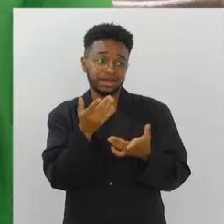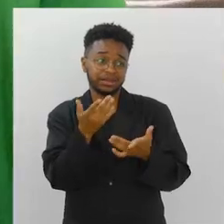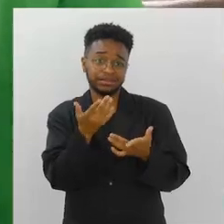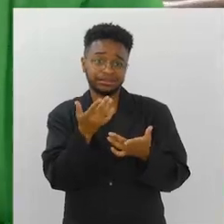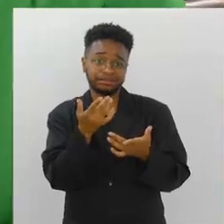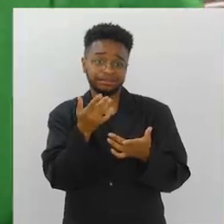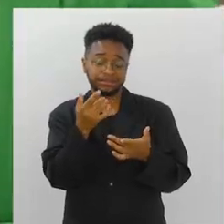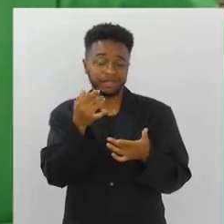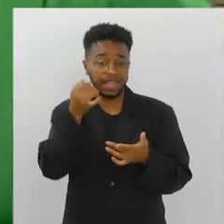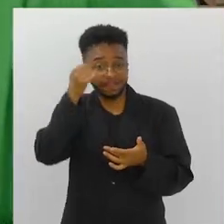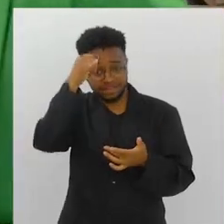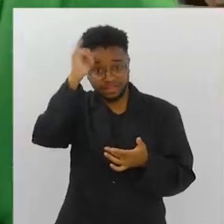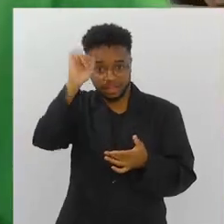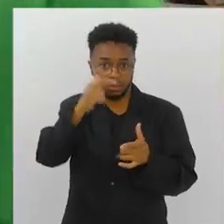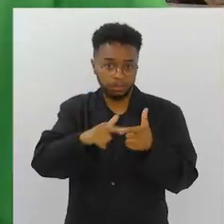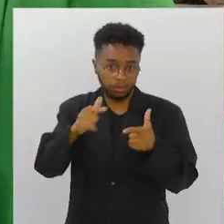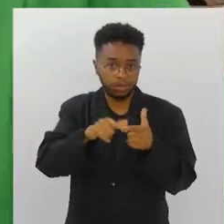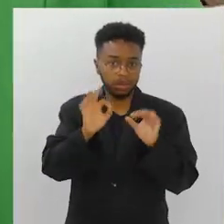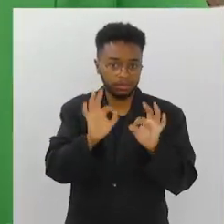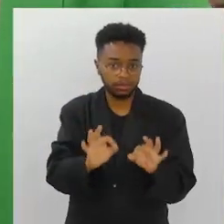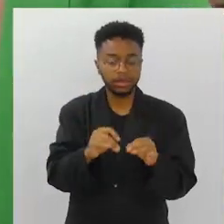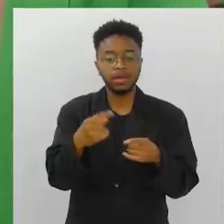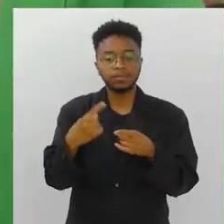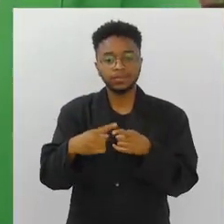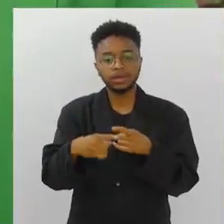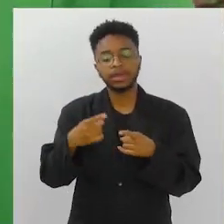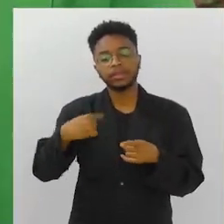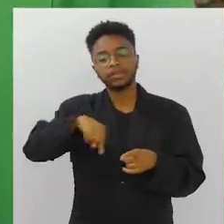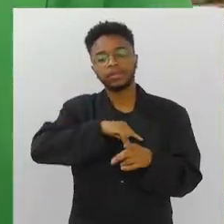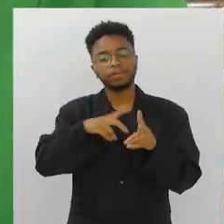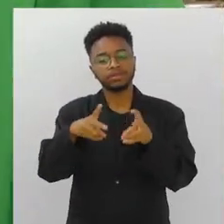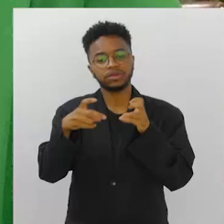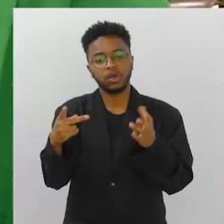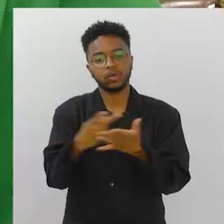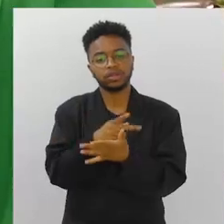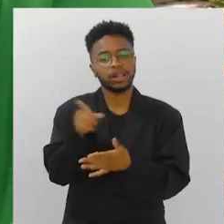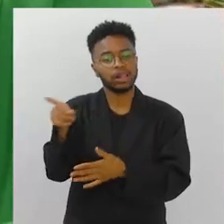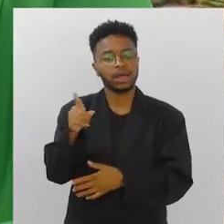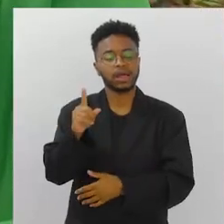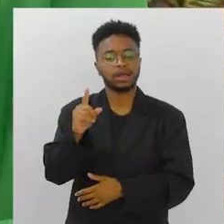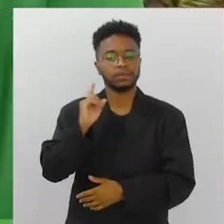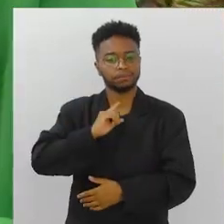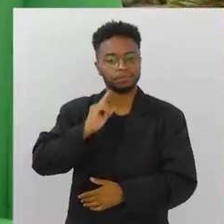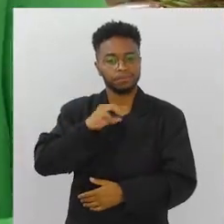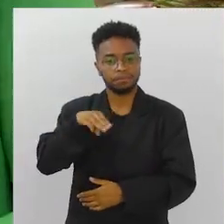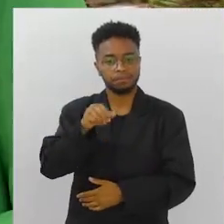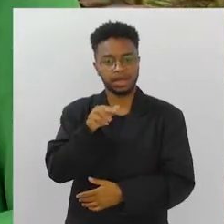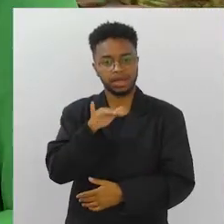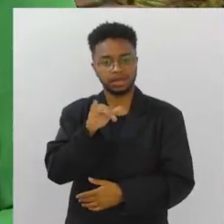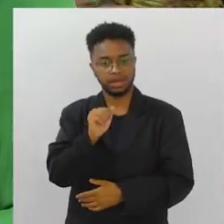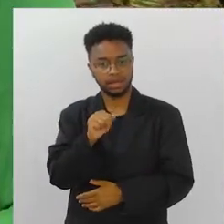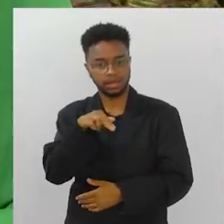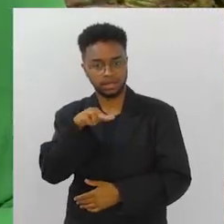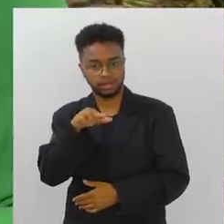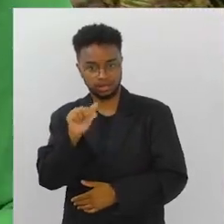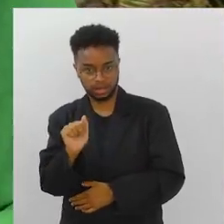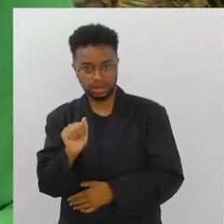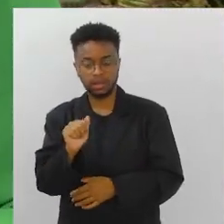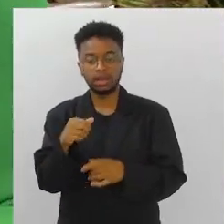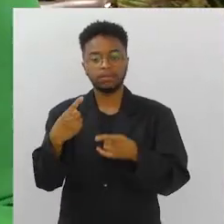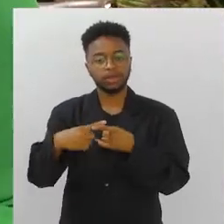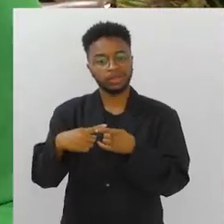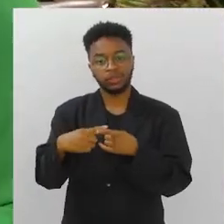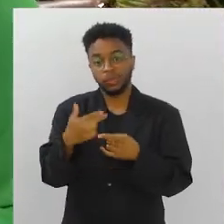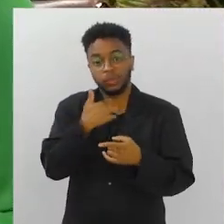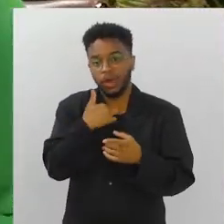mas para evitar esses problemas. A gente vê o desastre de Mariana, por exemplo. Tudo isso não devia ter